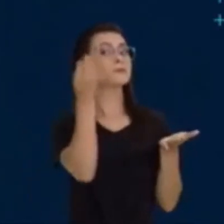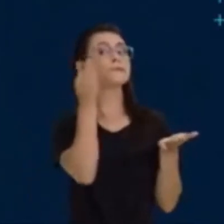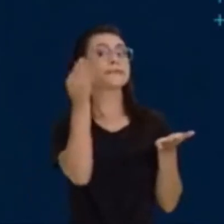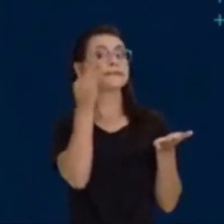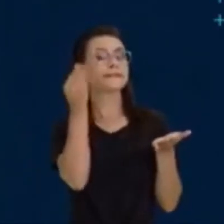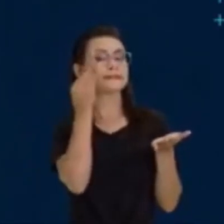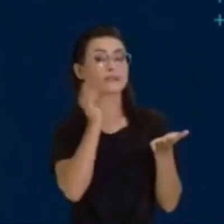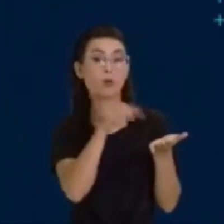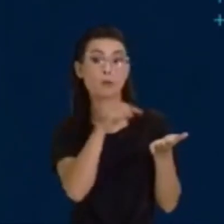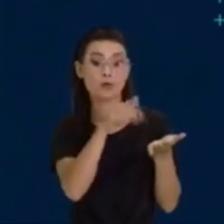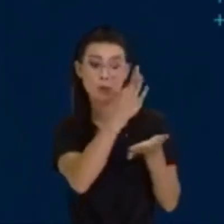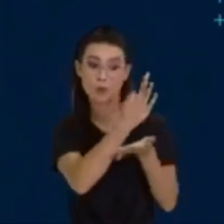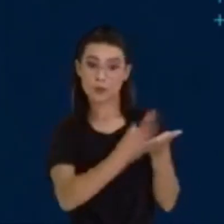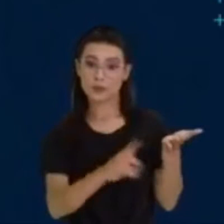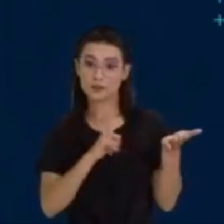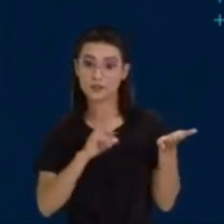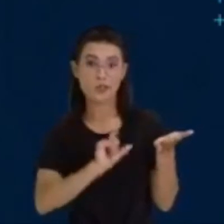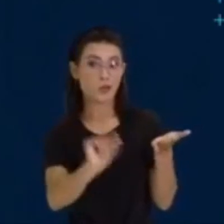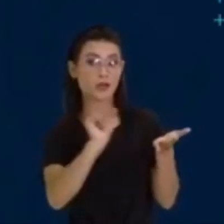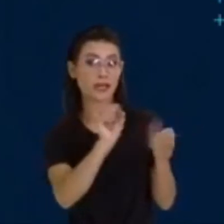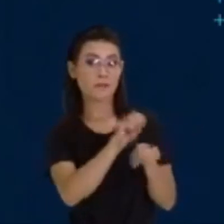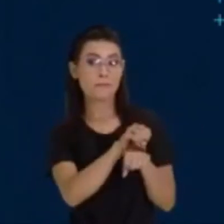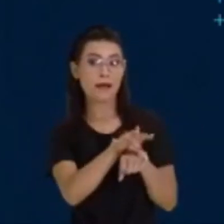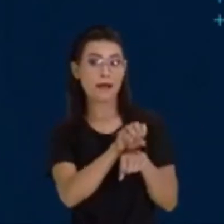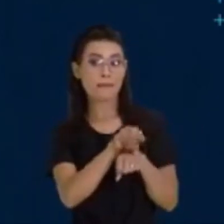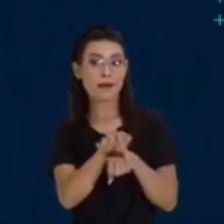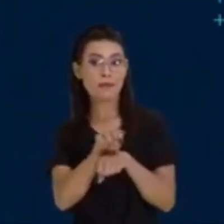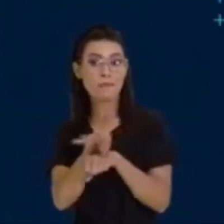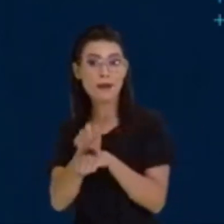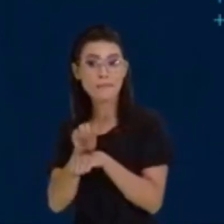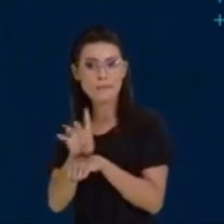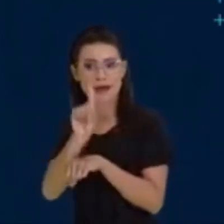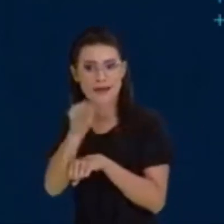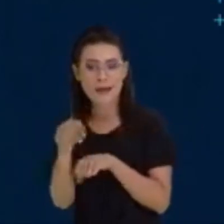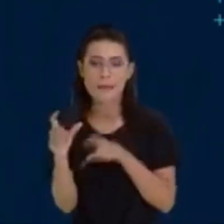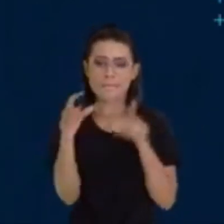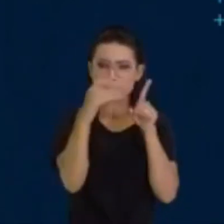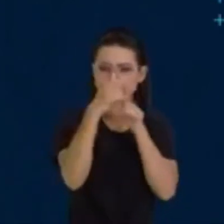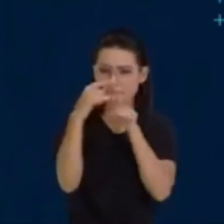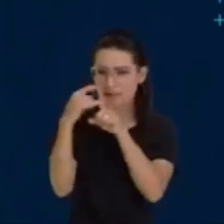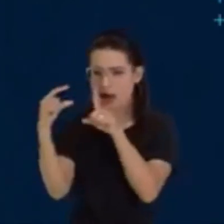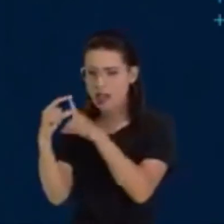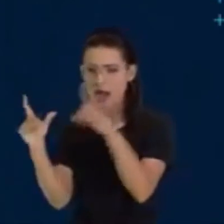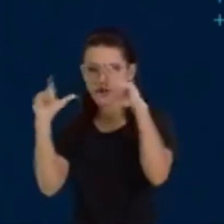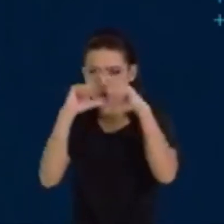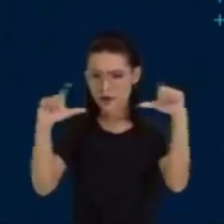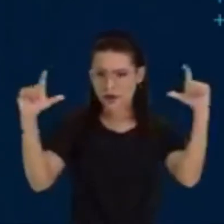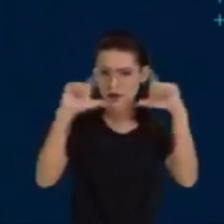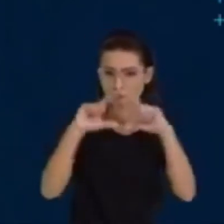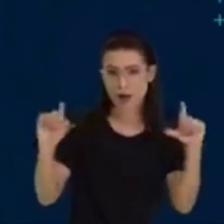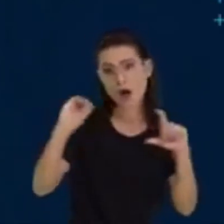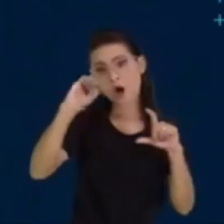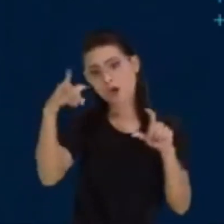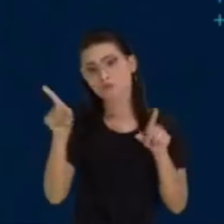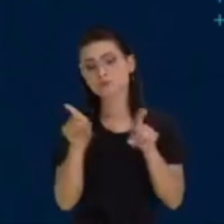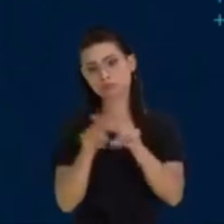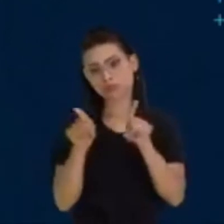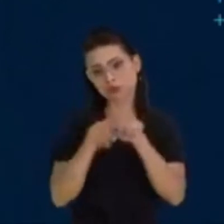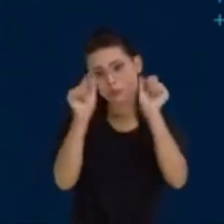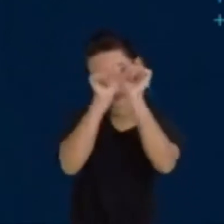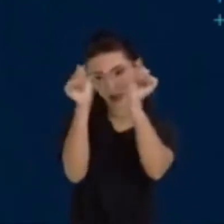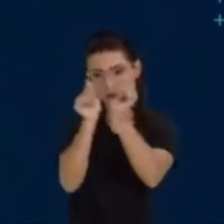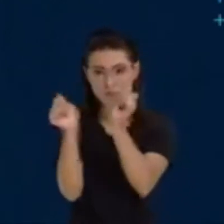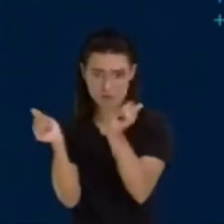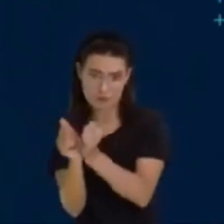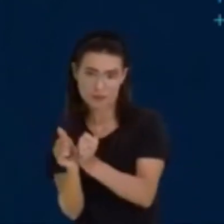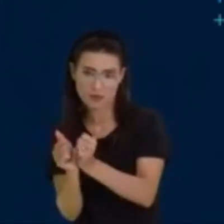texto traz para o leitor ou ouvinte. São palavras, expressões ou imagens, no caso de textos não